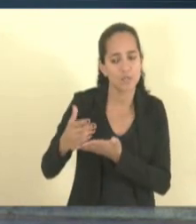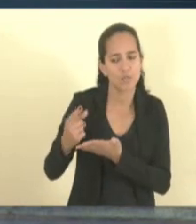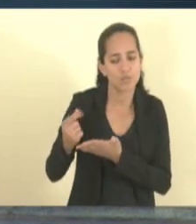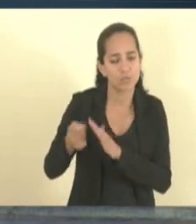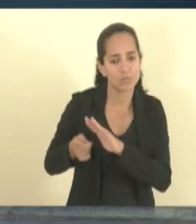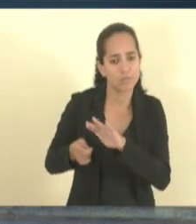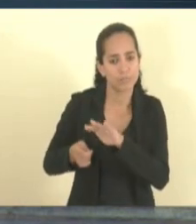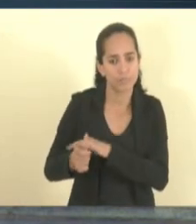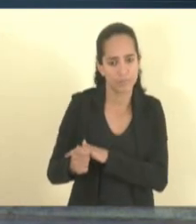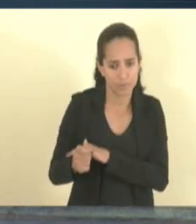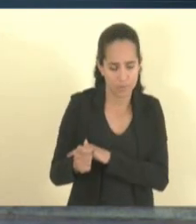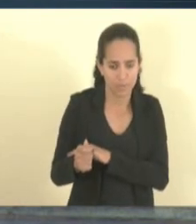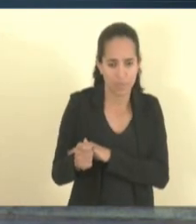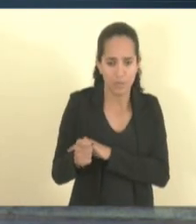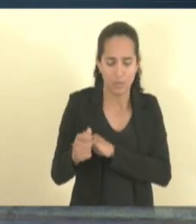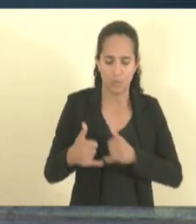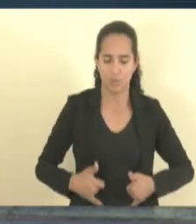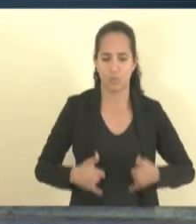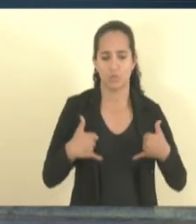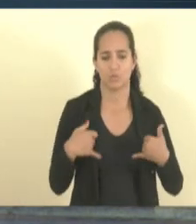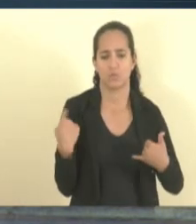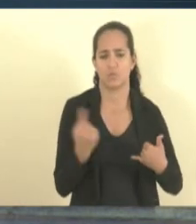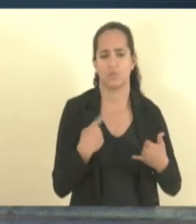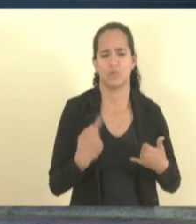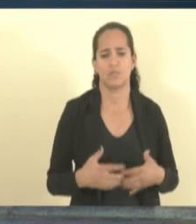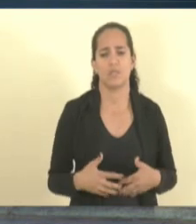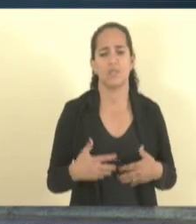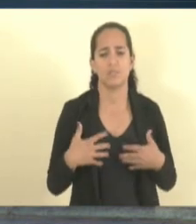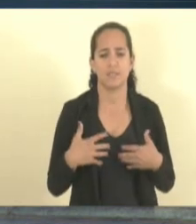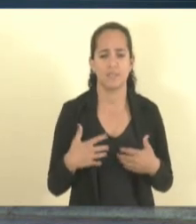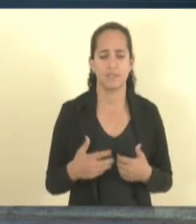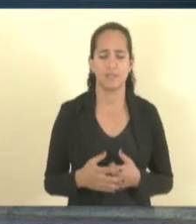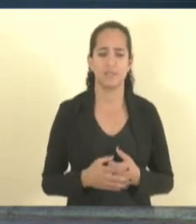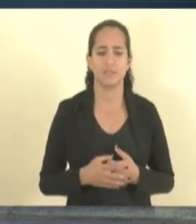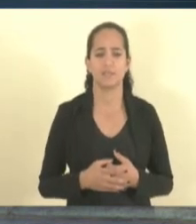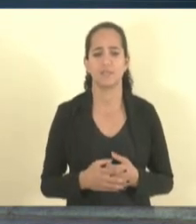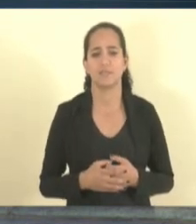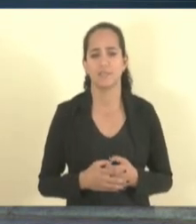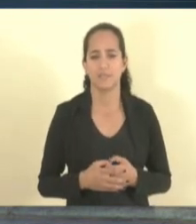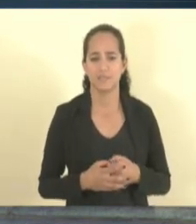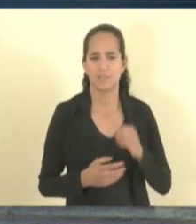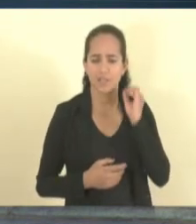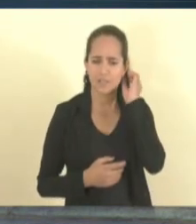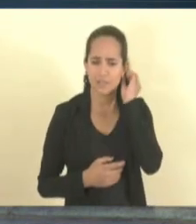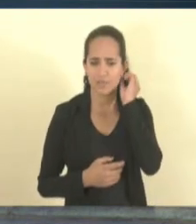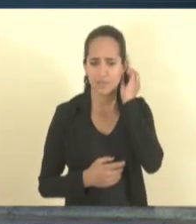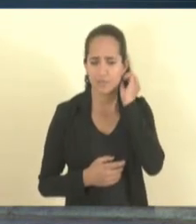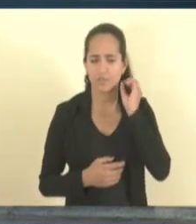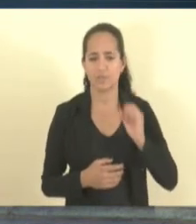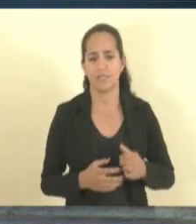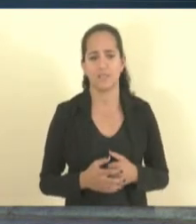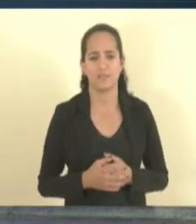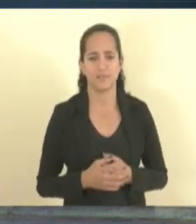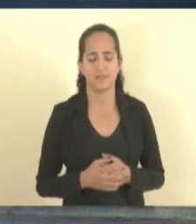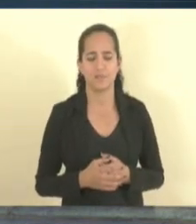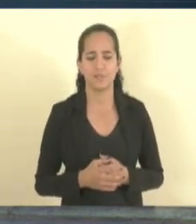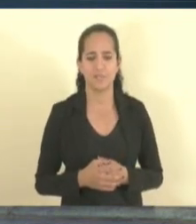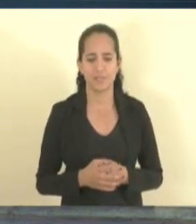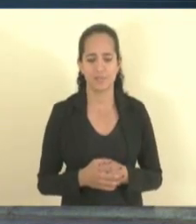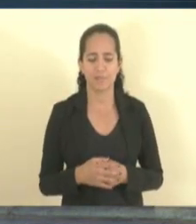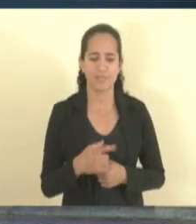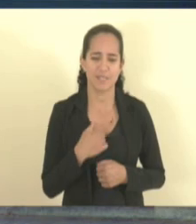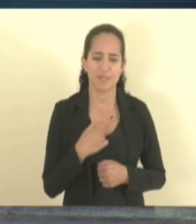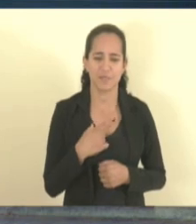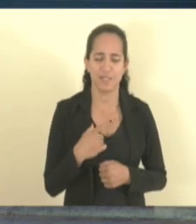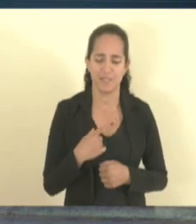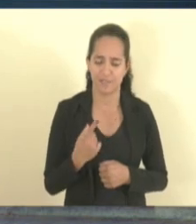a gente orgulha muito de atuar nesse, com esse tipo de operação que gera